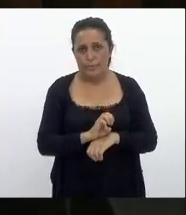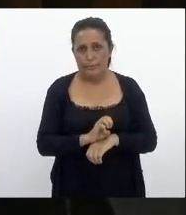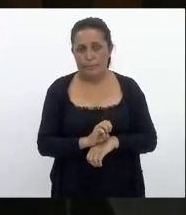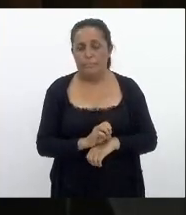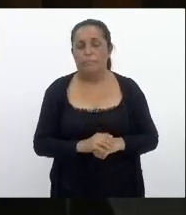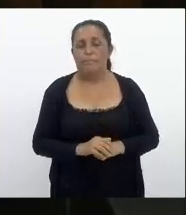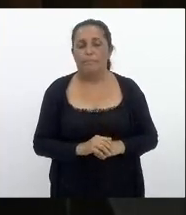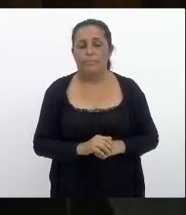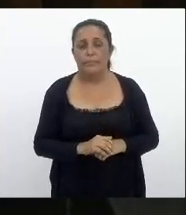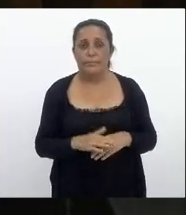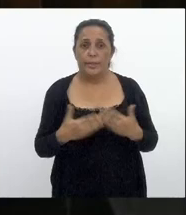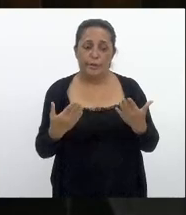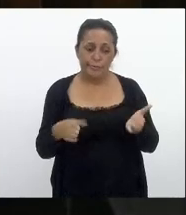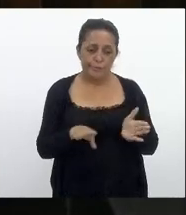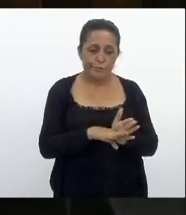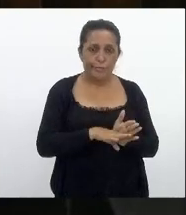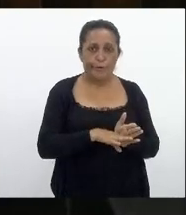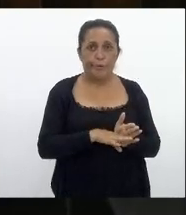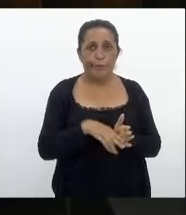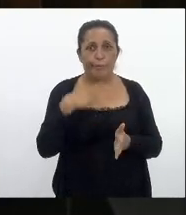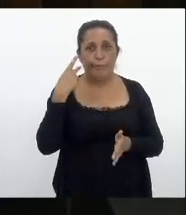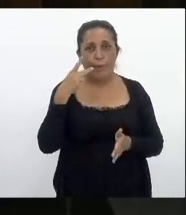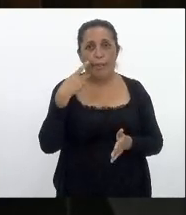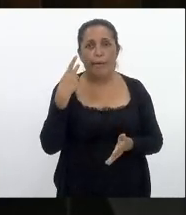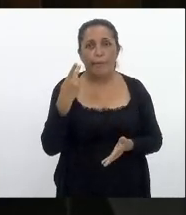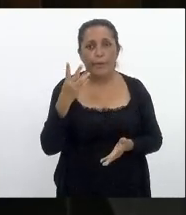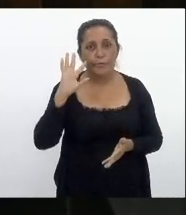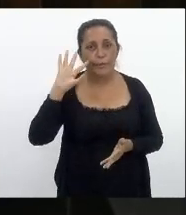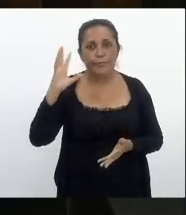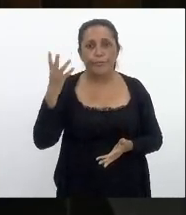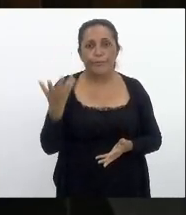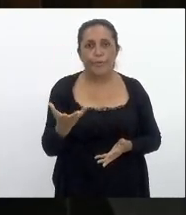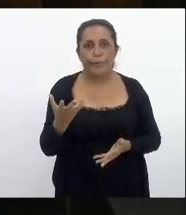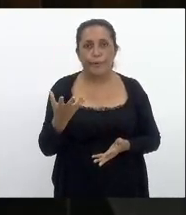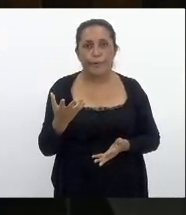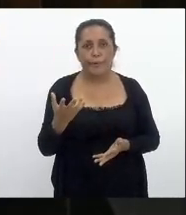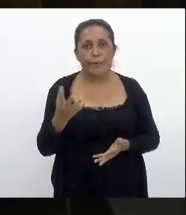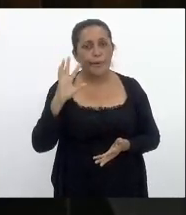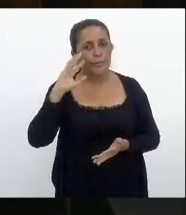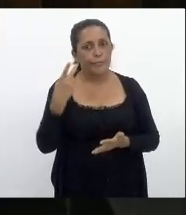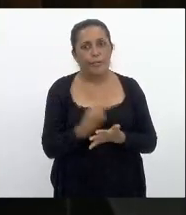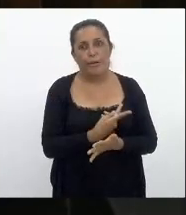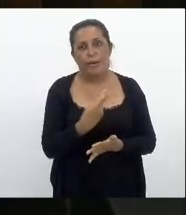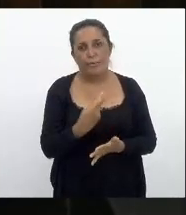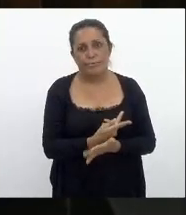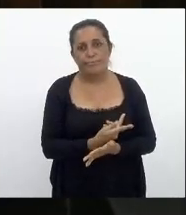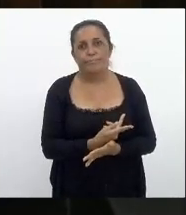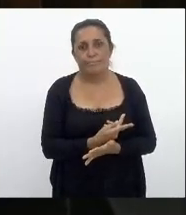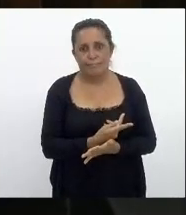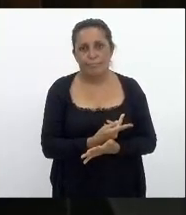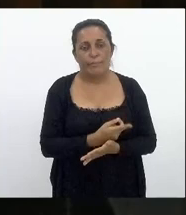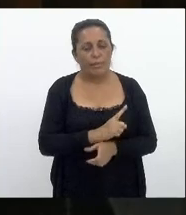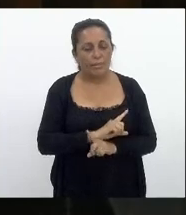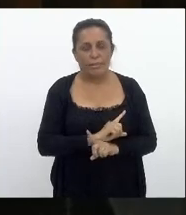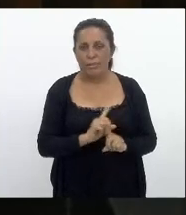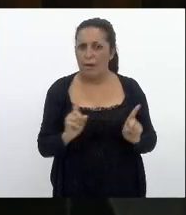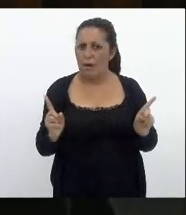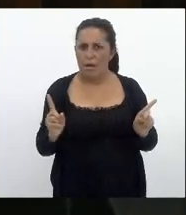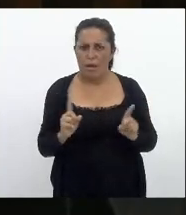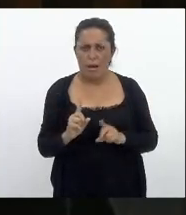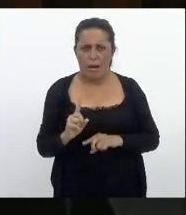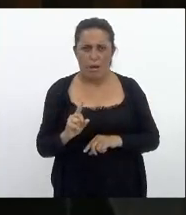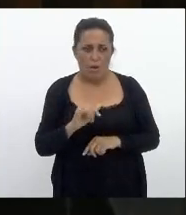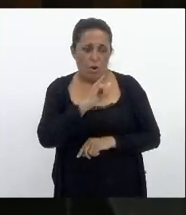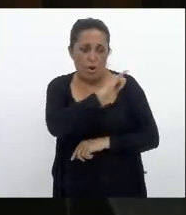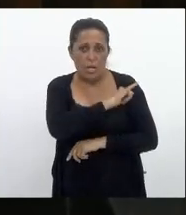e quando chegou a hora do parlamento fazer a decisão decidiu errado decidiu não no estado do